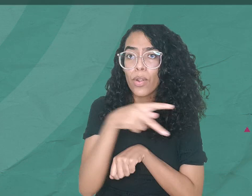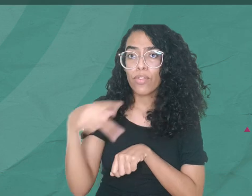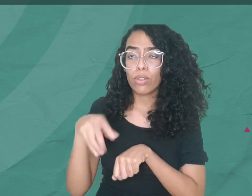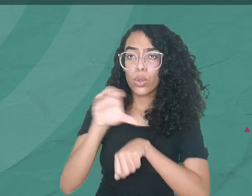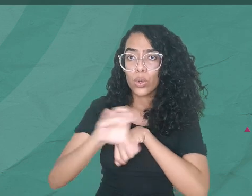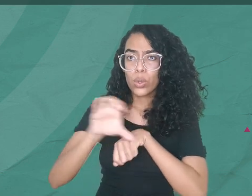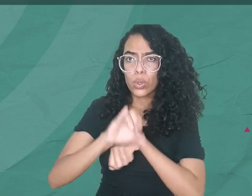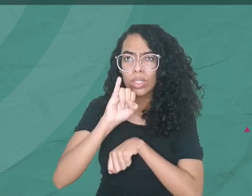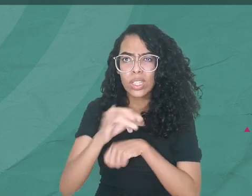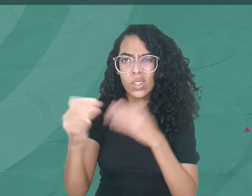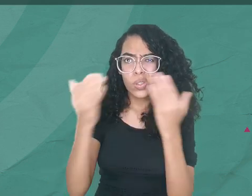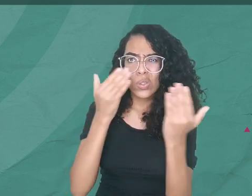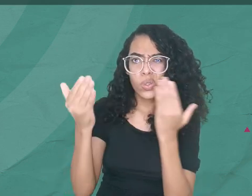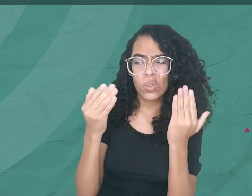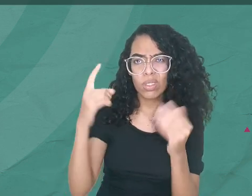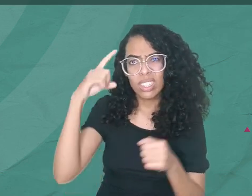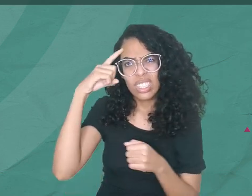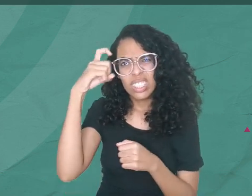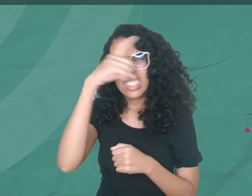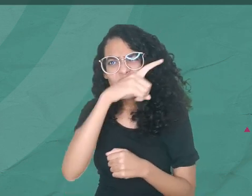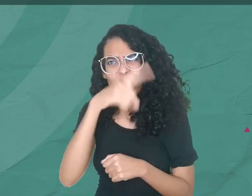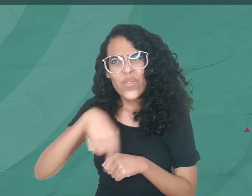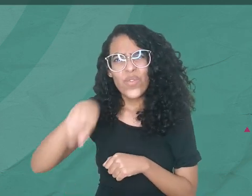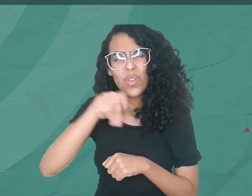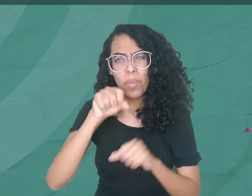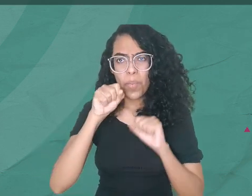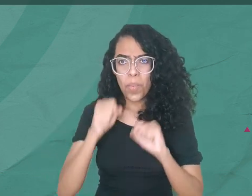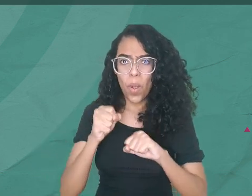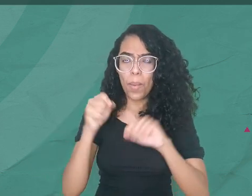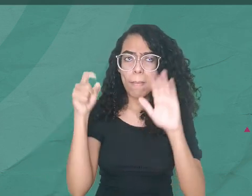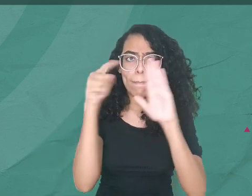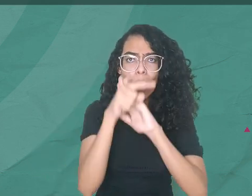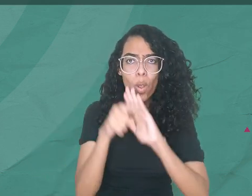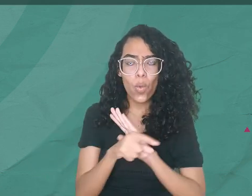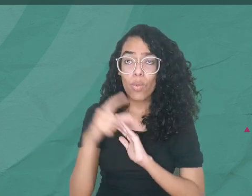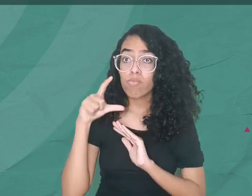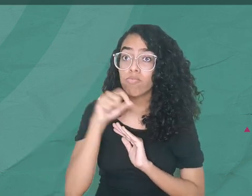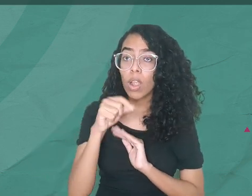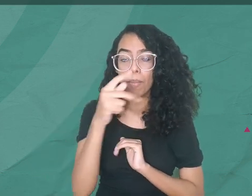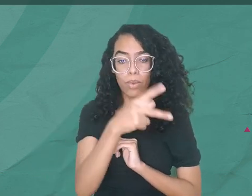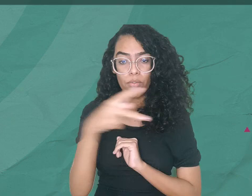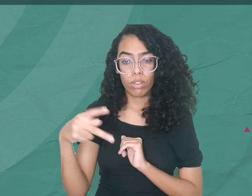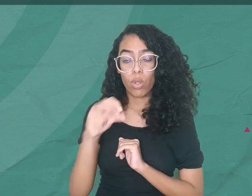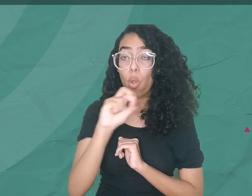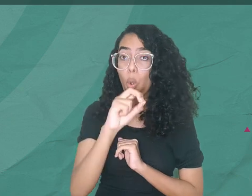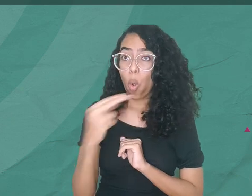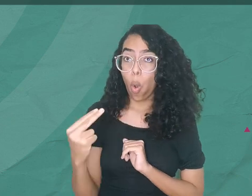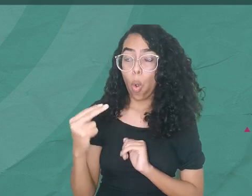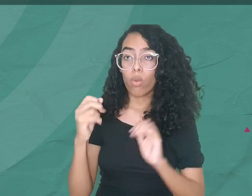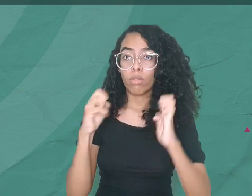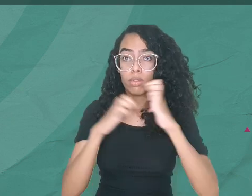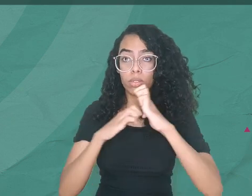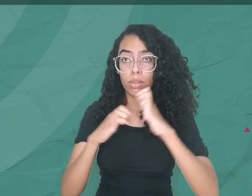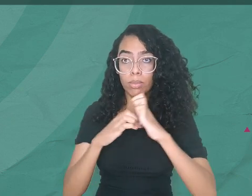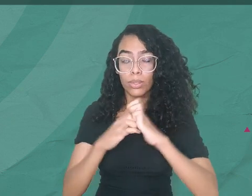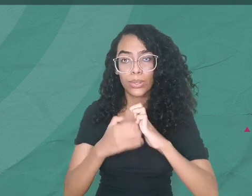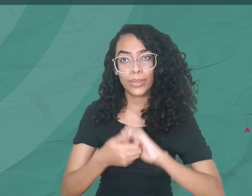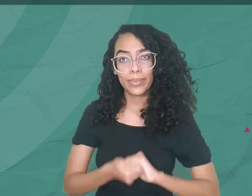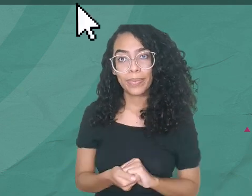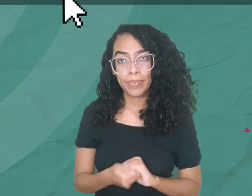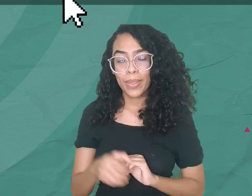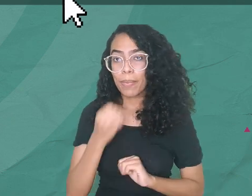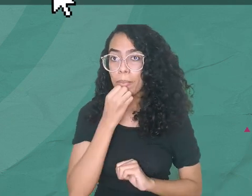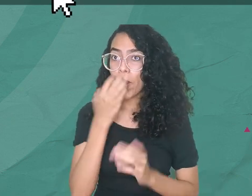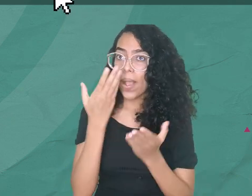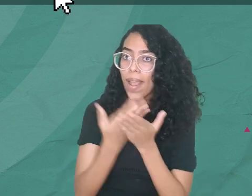dificuldade com relação à plataforma, é só entrar em contato com o seu professor ou com o CCBJ através das redes sociais. No